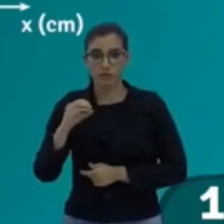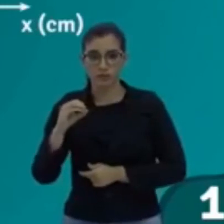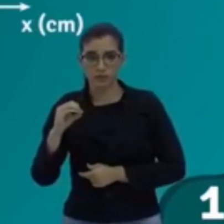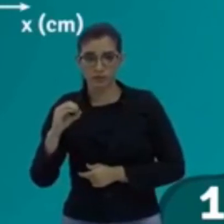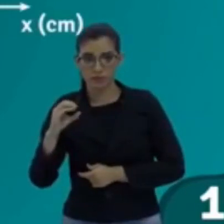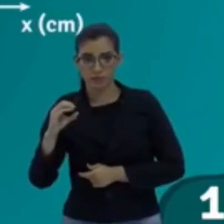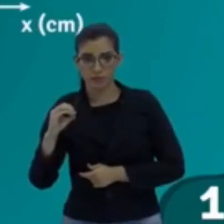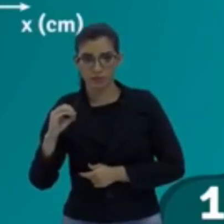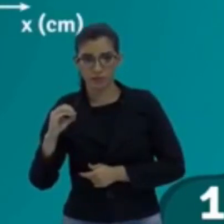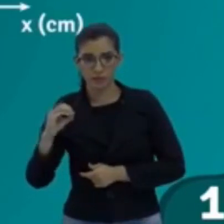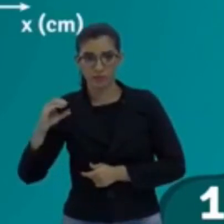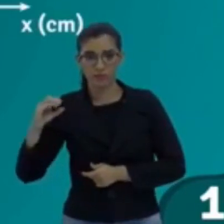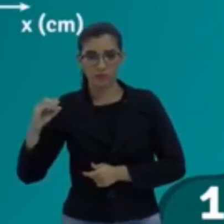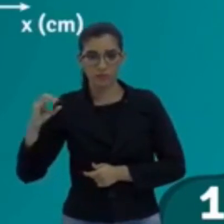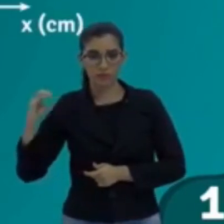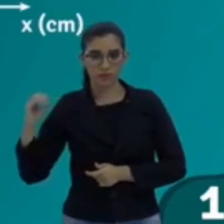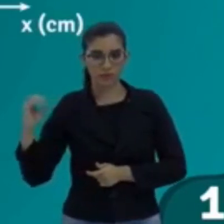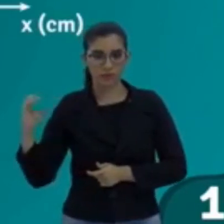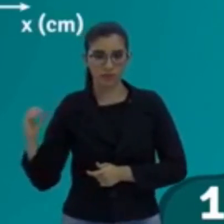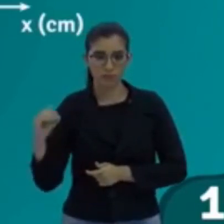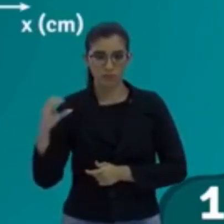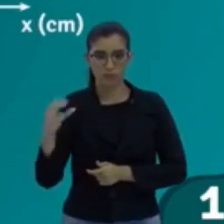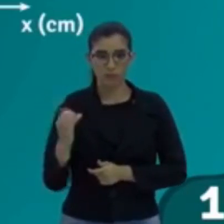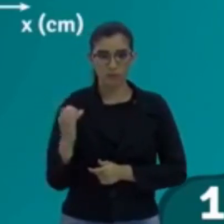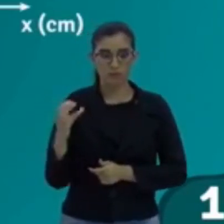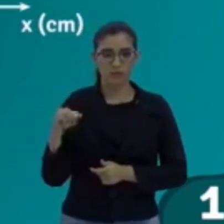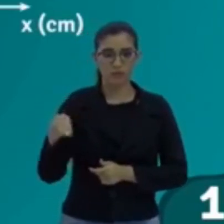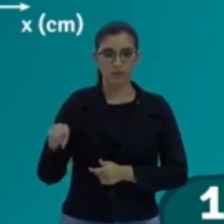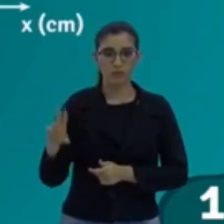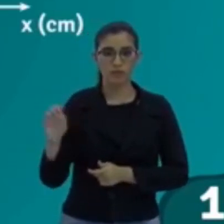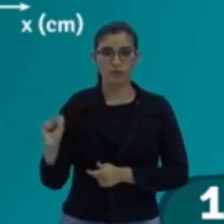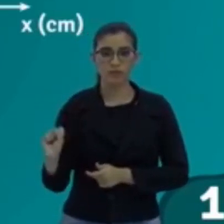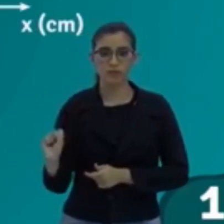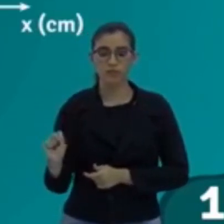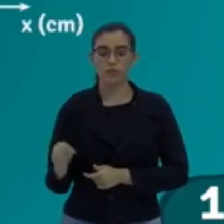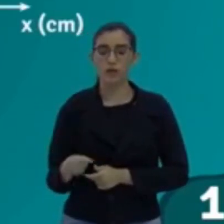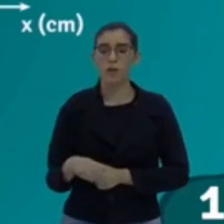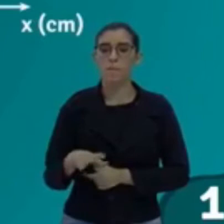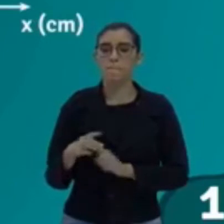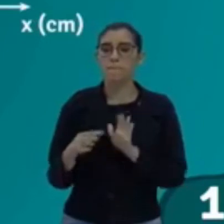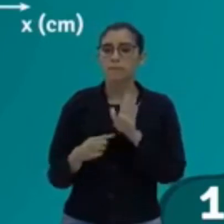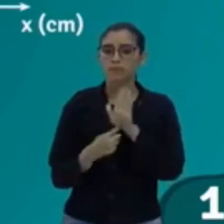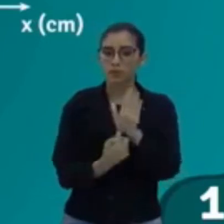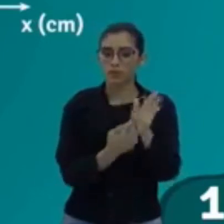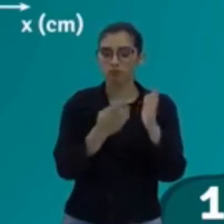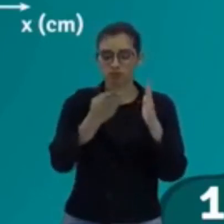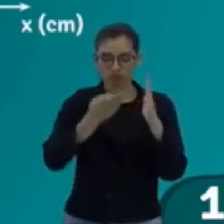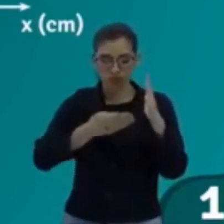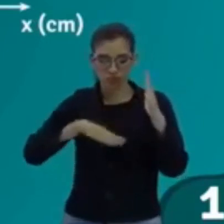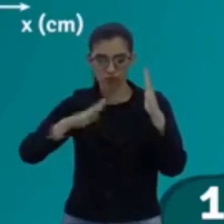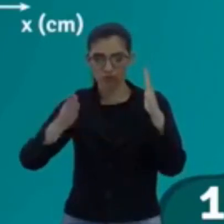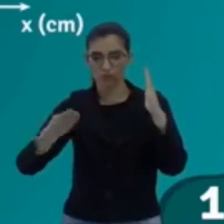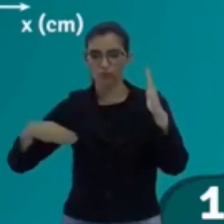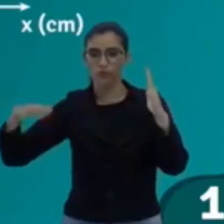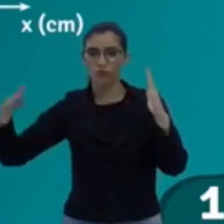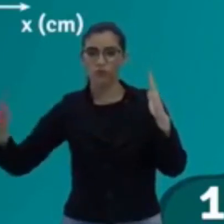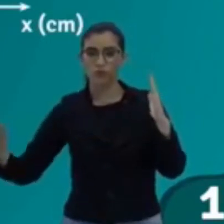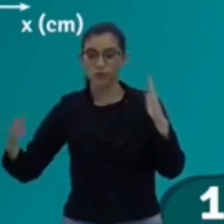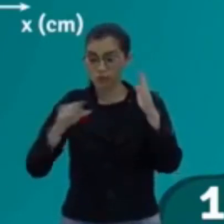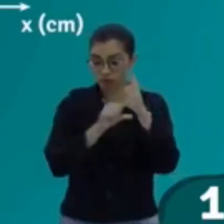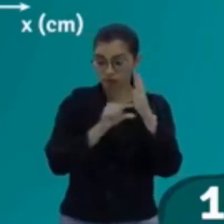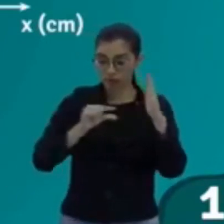centímetros por segundo. Tá aqui. Te dei um gráfico. Cara de uma onda transversal, não é? E